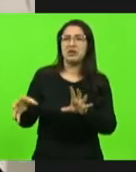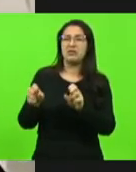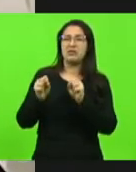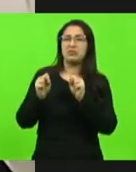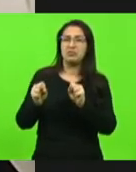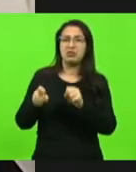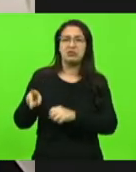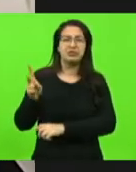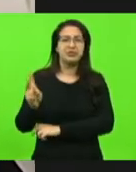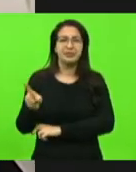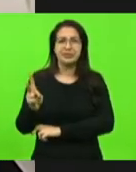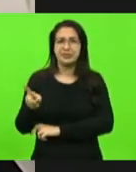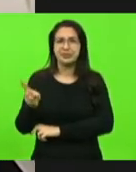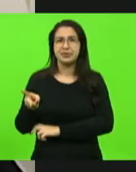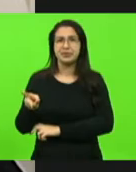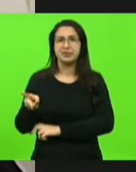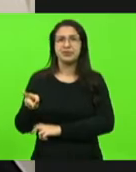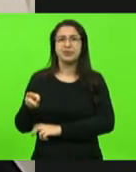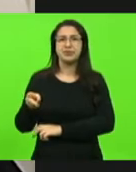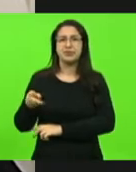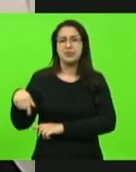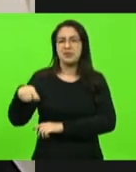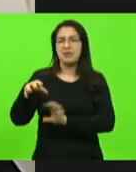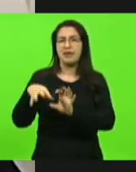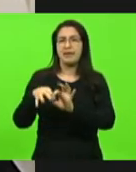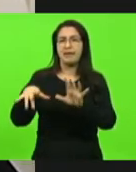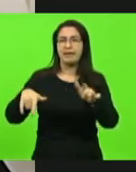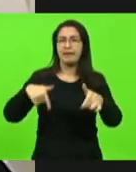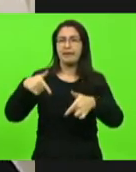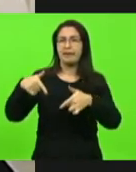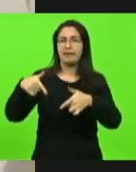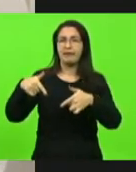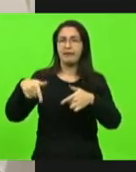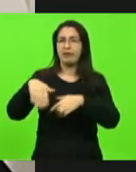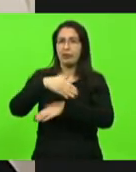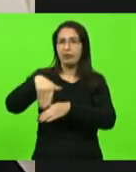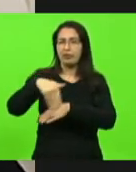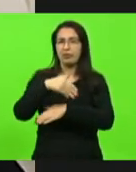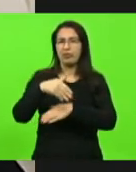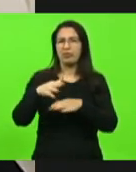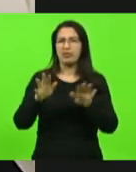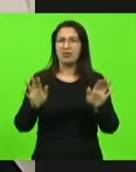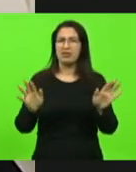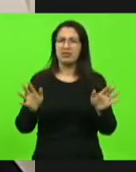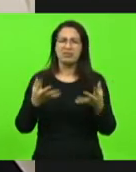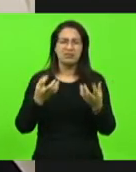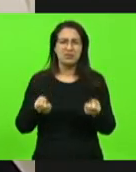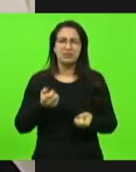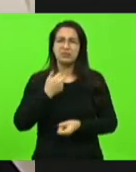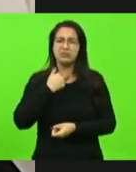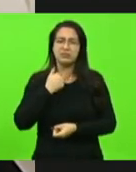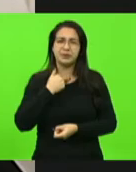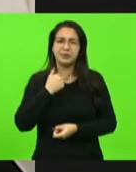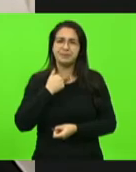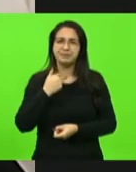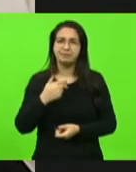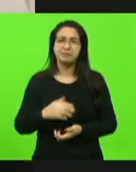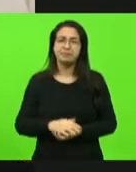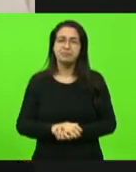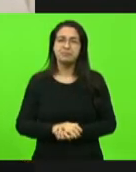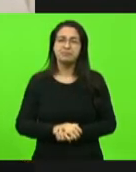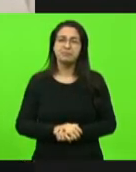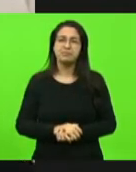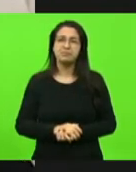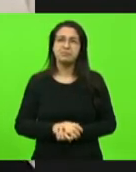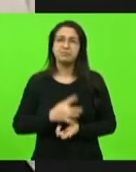continuar exercendo a atividade política. Isso aí nós realmente chegamos no fundo do poço, é um ato de